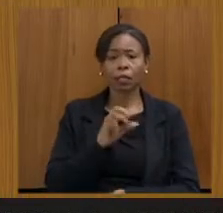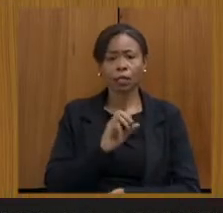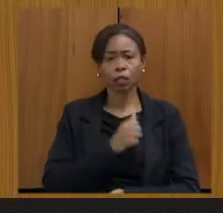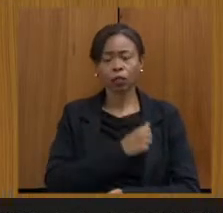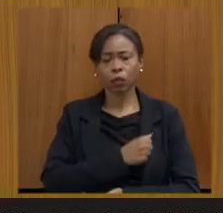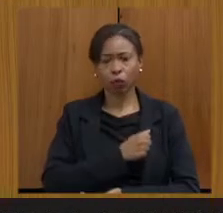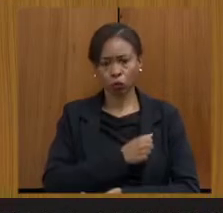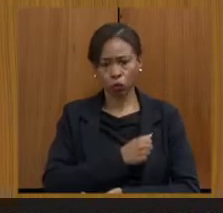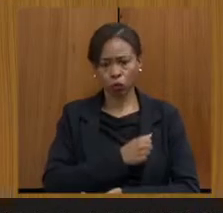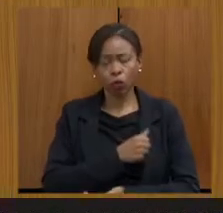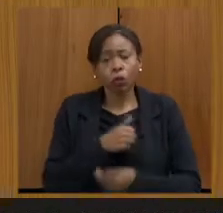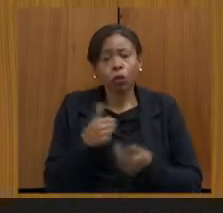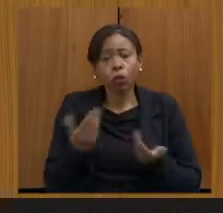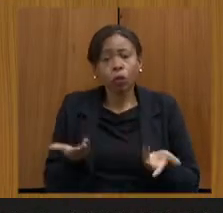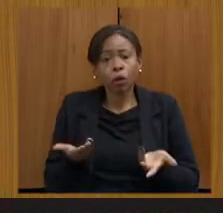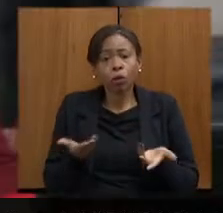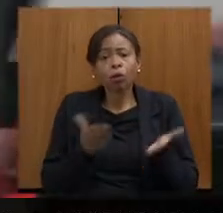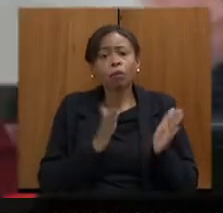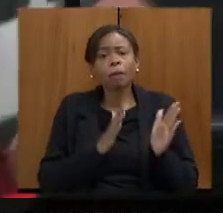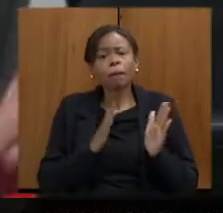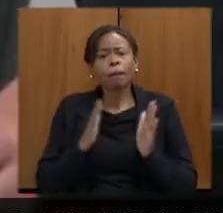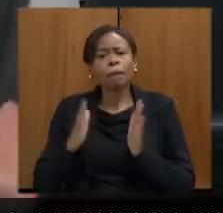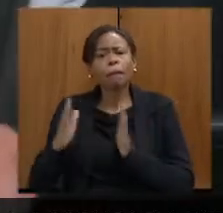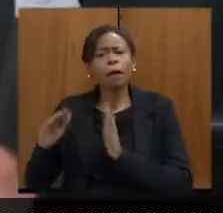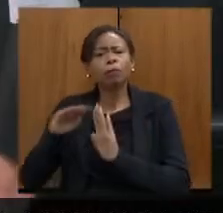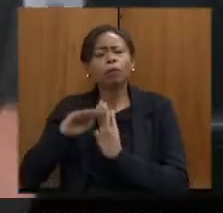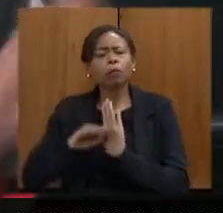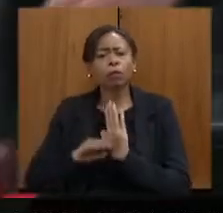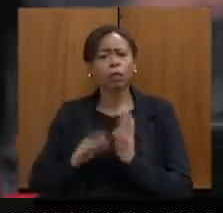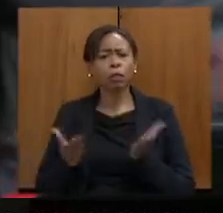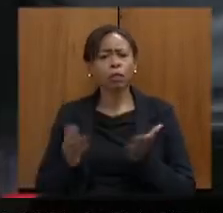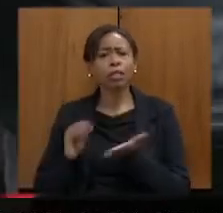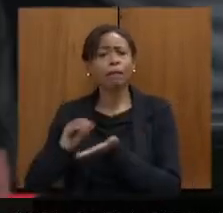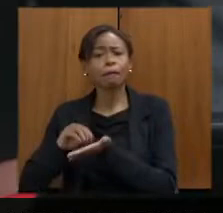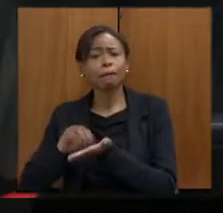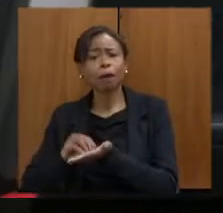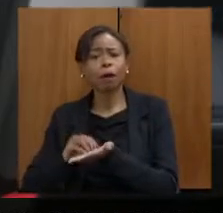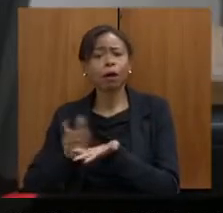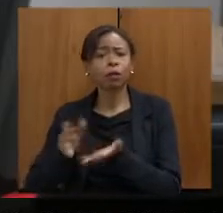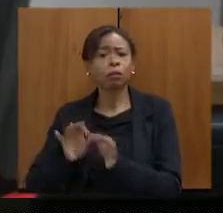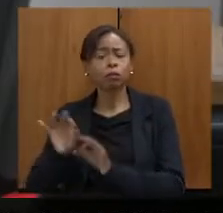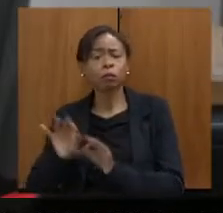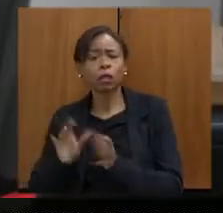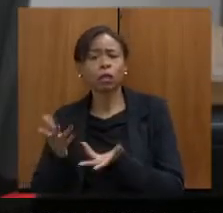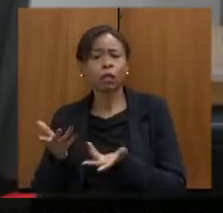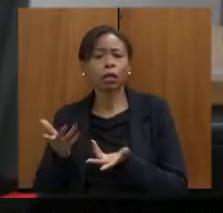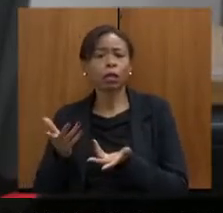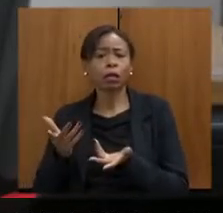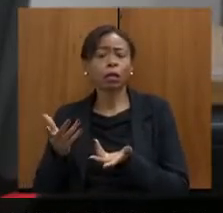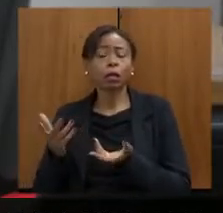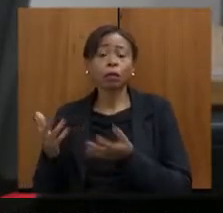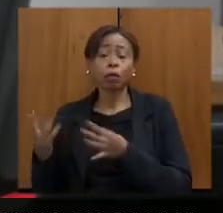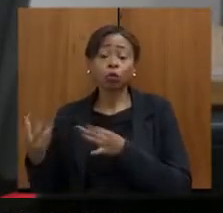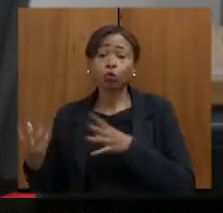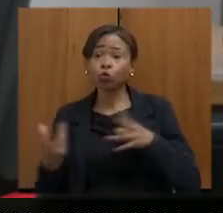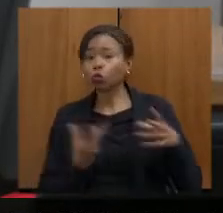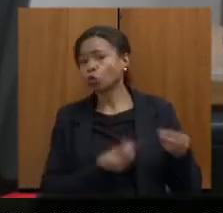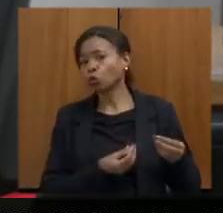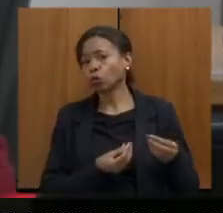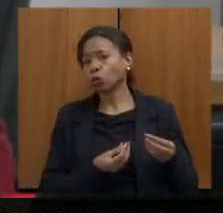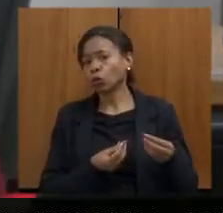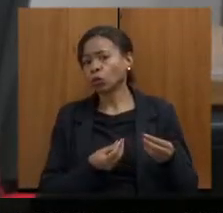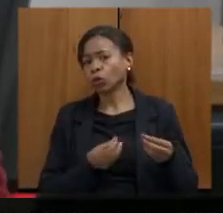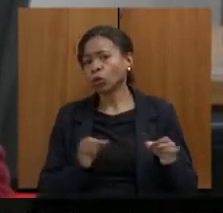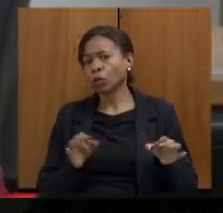cronograma daquilo que falta ser feito, não foi feito, para que isso tudo seja feito dentro